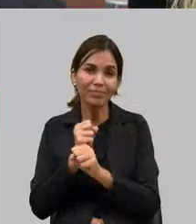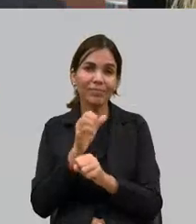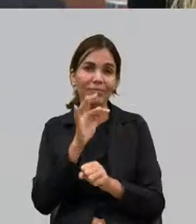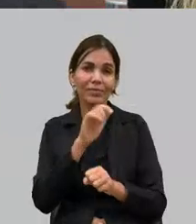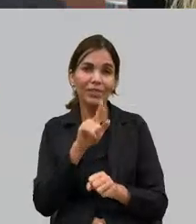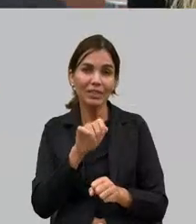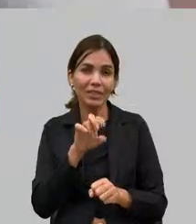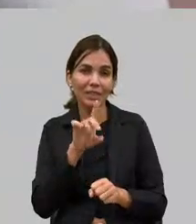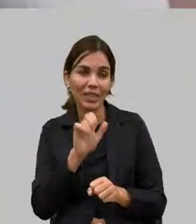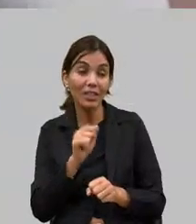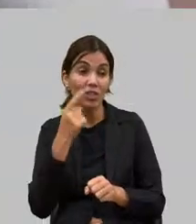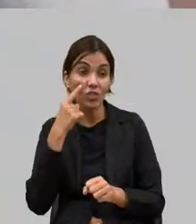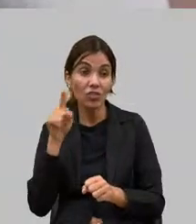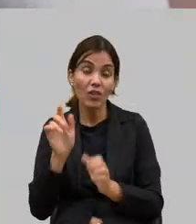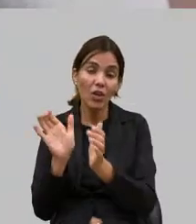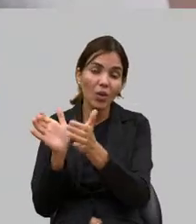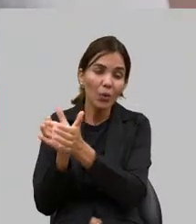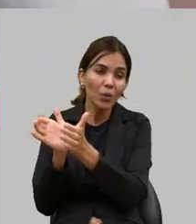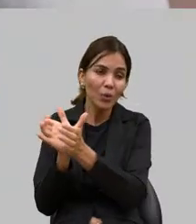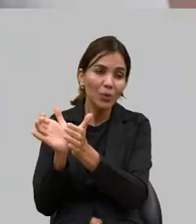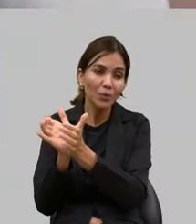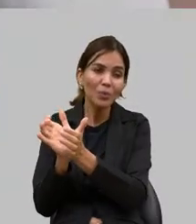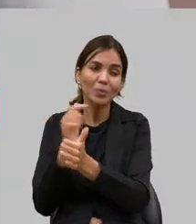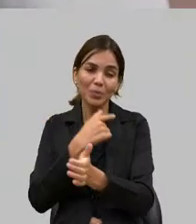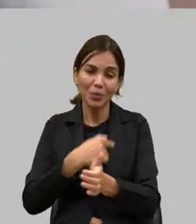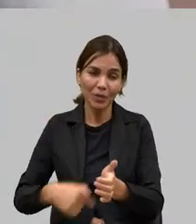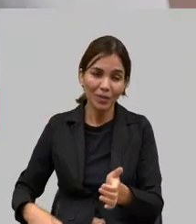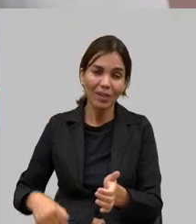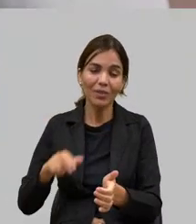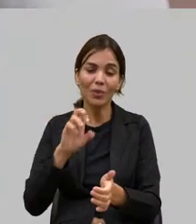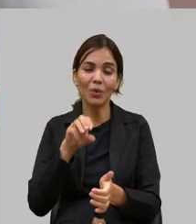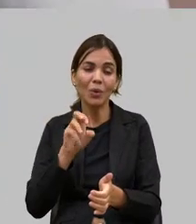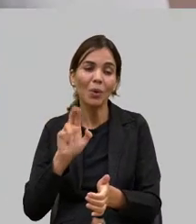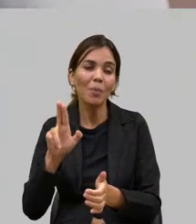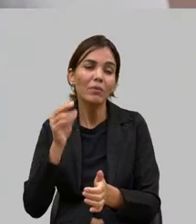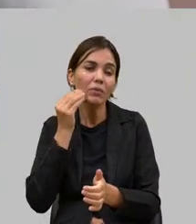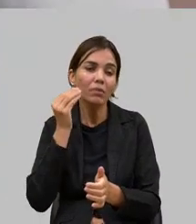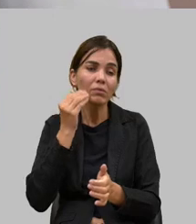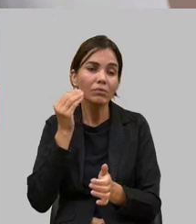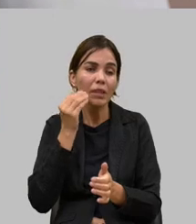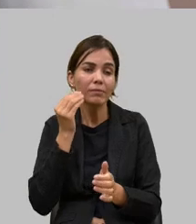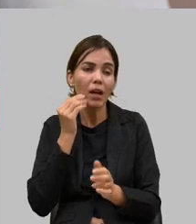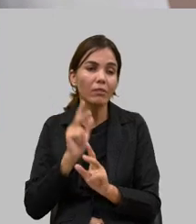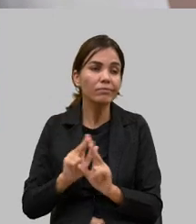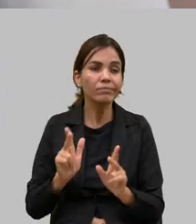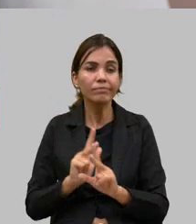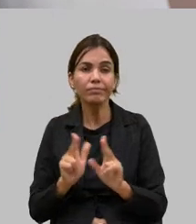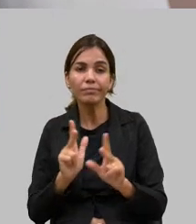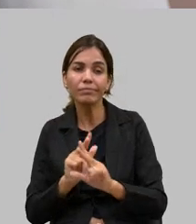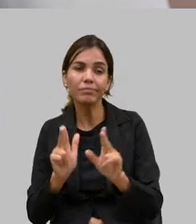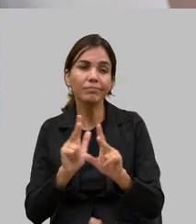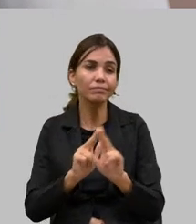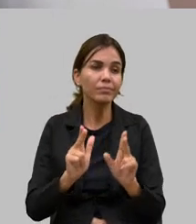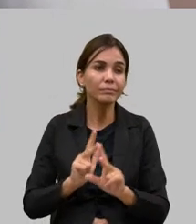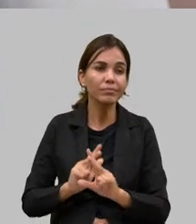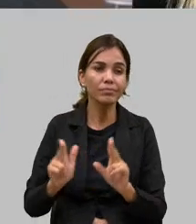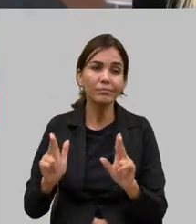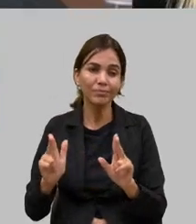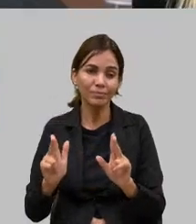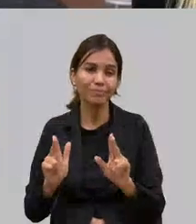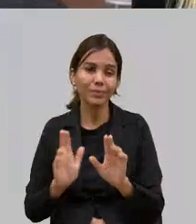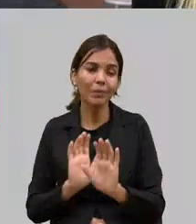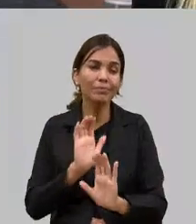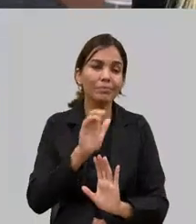driblar as mudanças federais para não sufocar demais o produtor e o agronegócio então